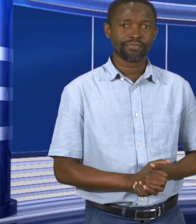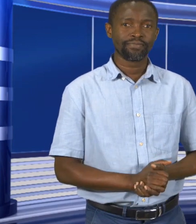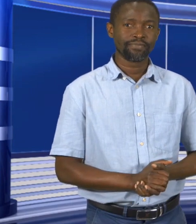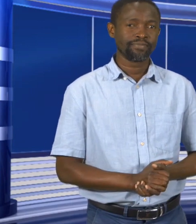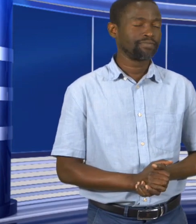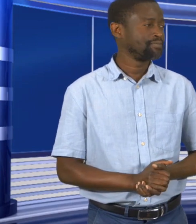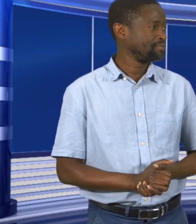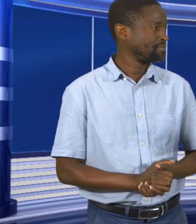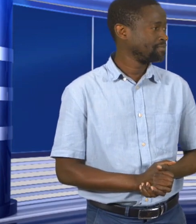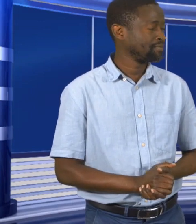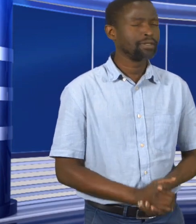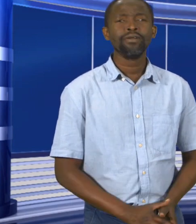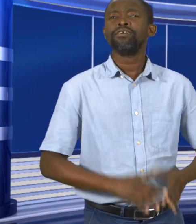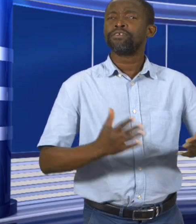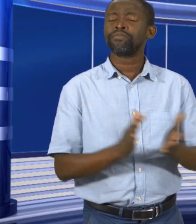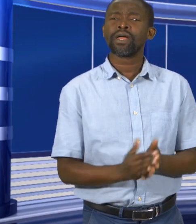matéria.